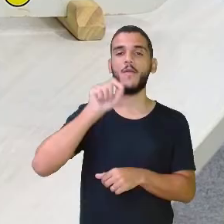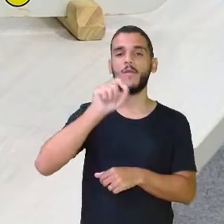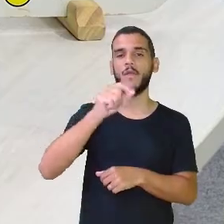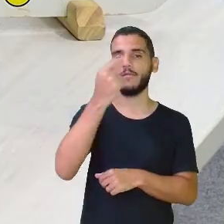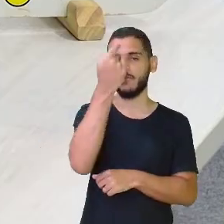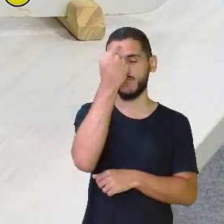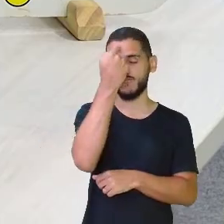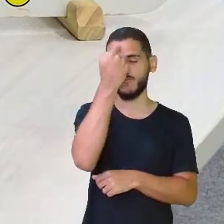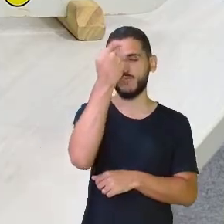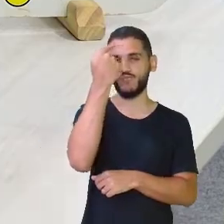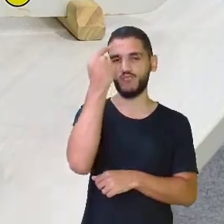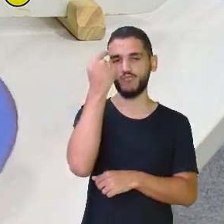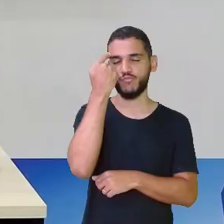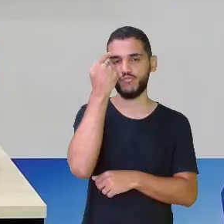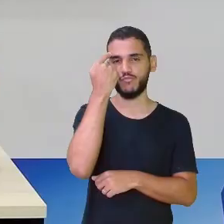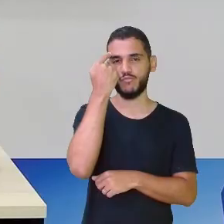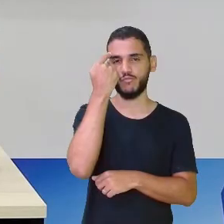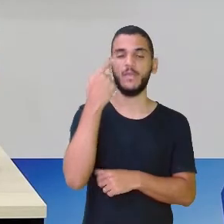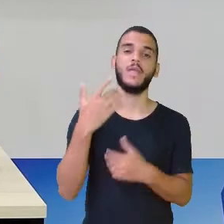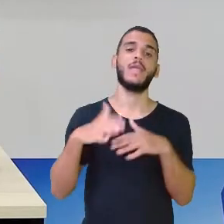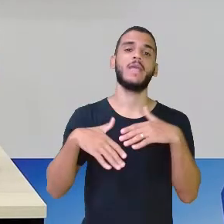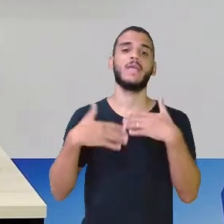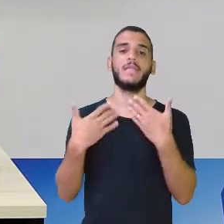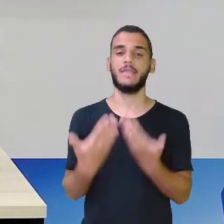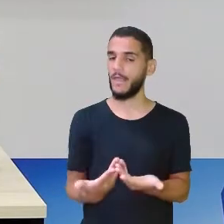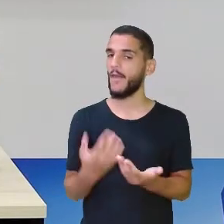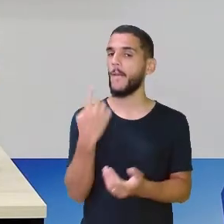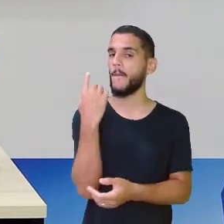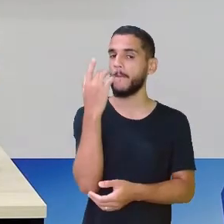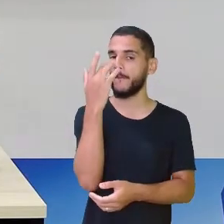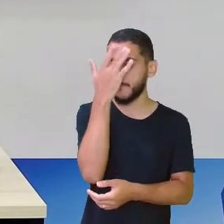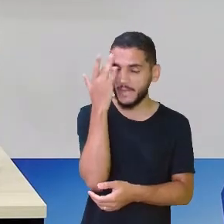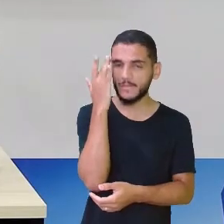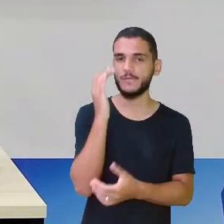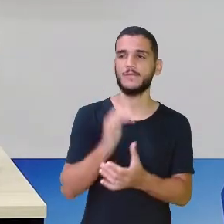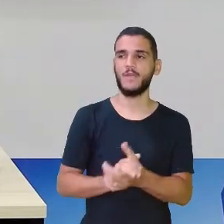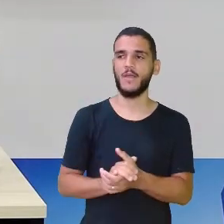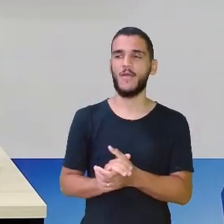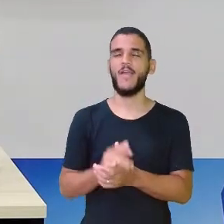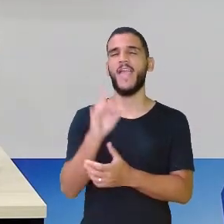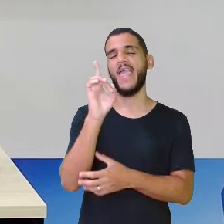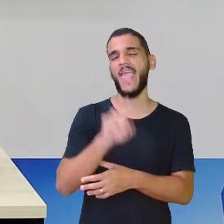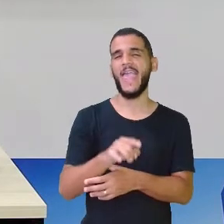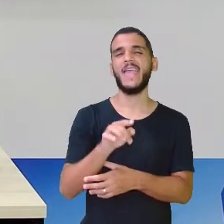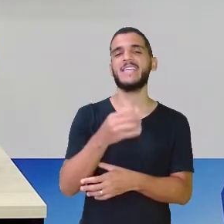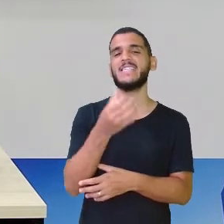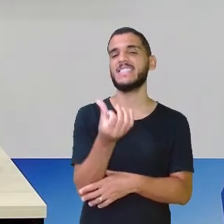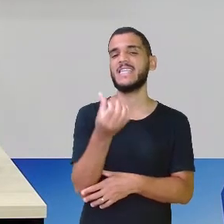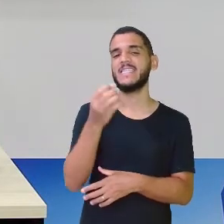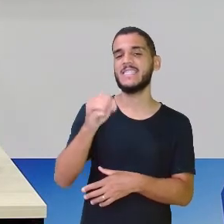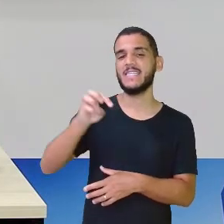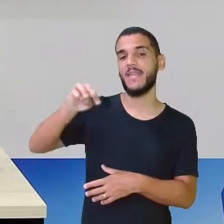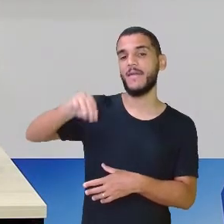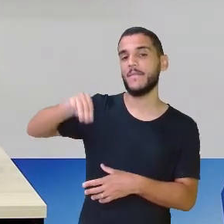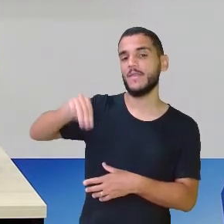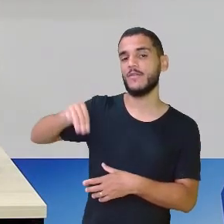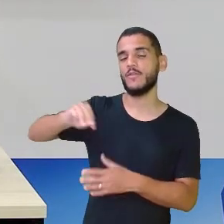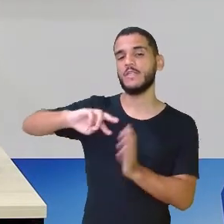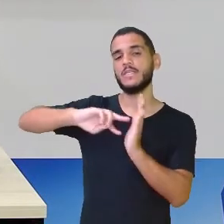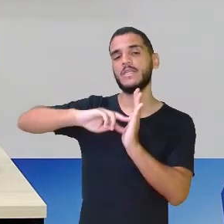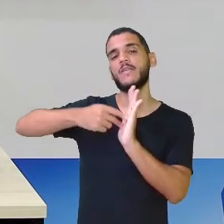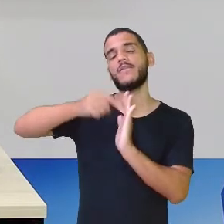próxima hora. Então, minha gente, dá um total de 60 minutos.